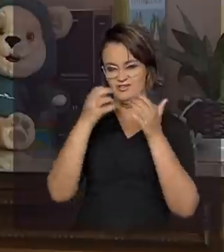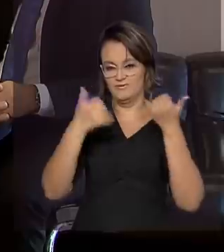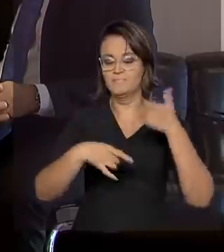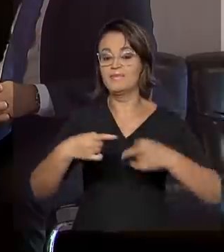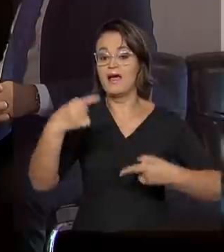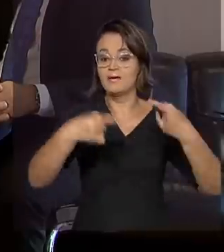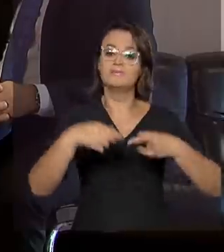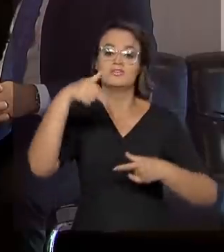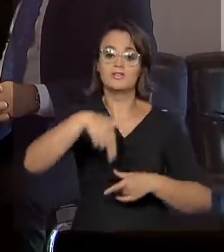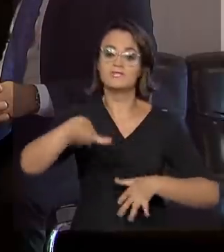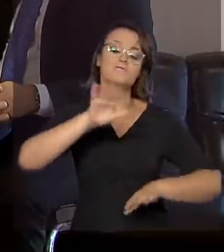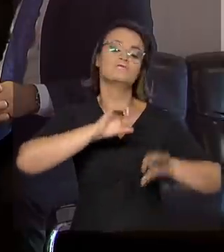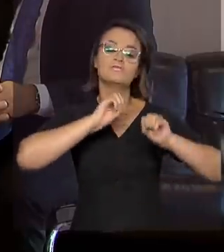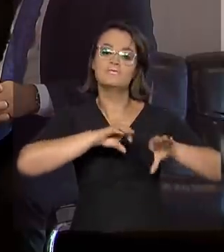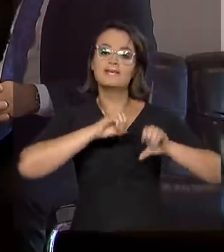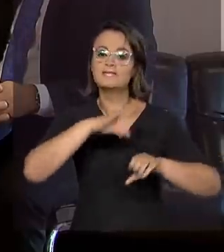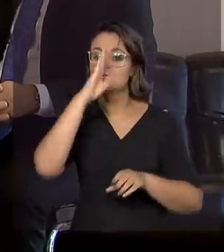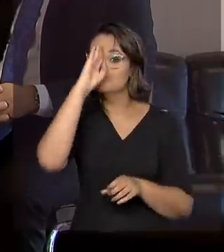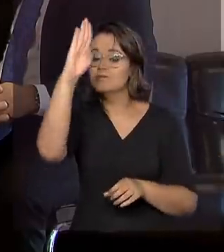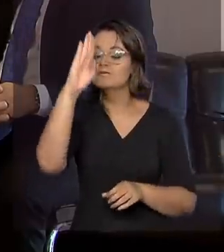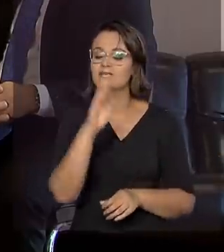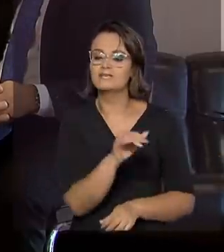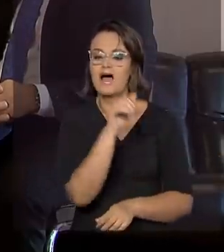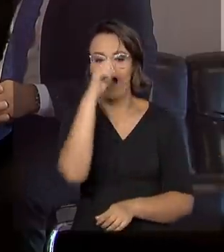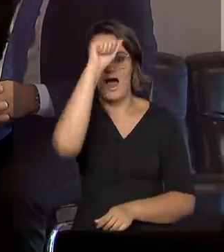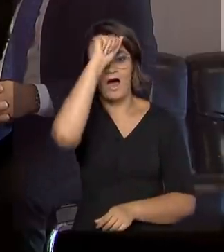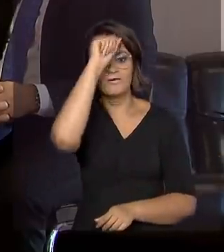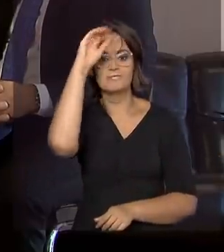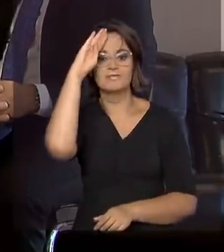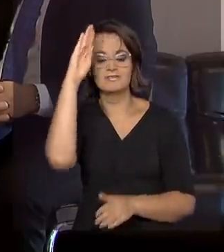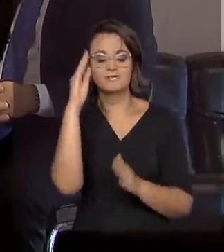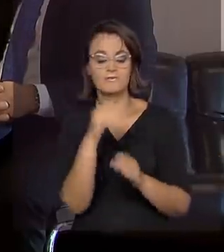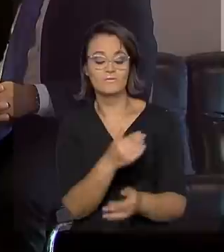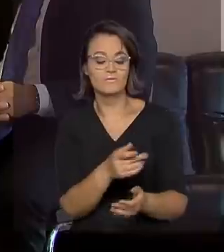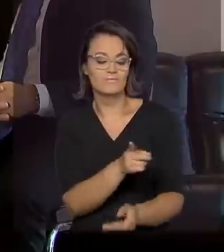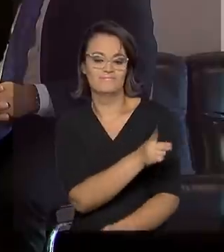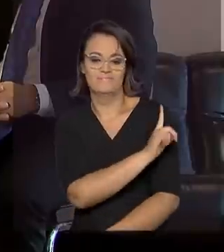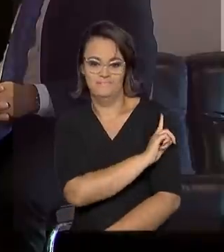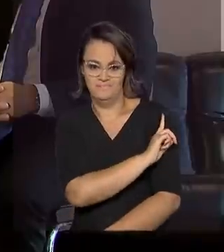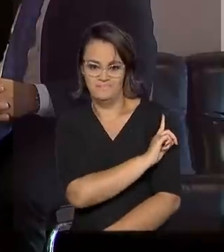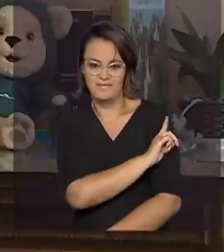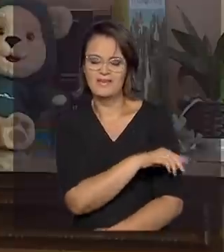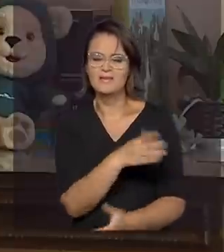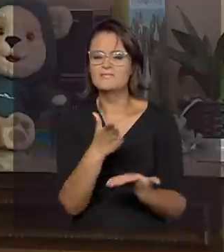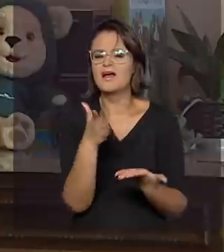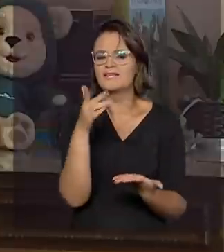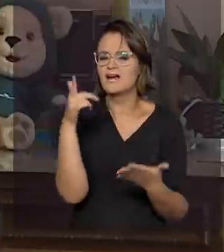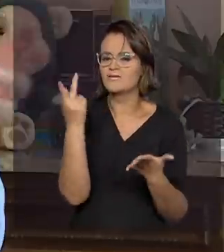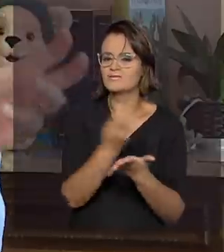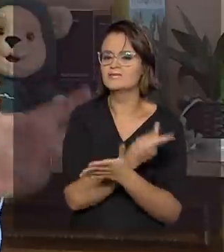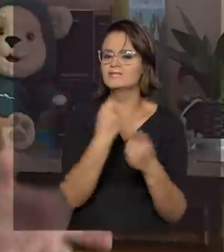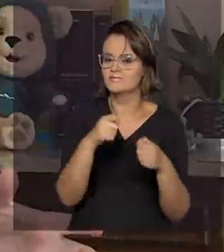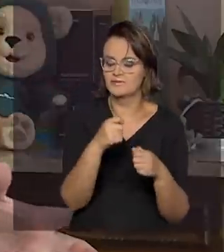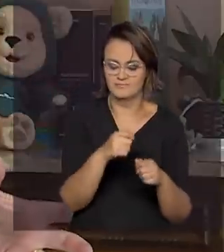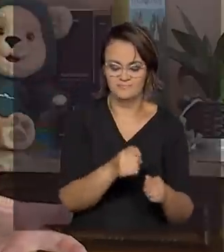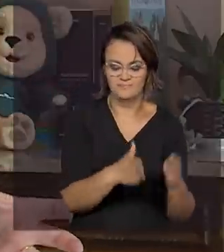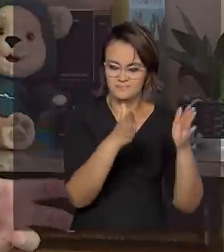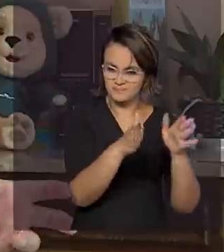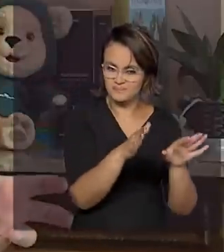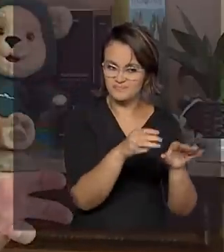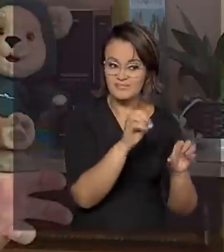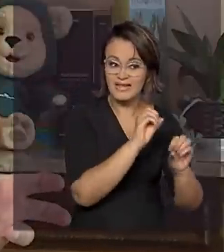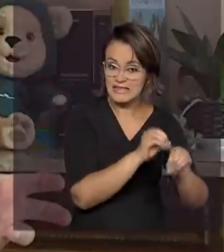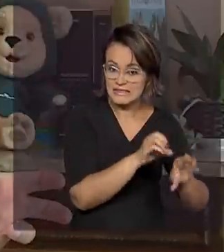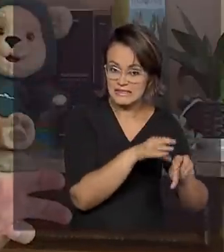Política Nacional de Alfabetização prioriza a alfabetização no primeiro ano do ensino fundamental. Para que isso aconteça, nós precisamos preparar as